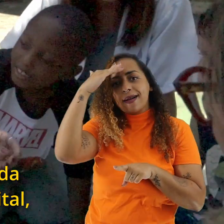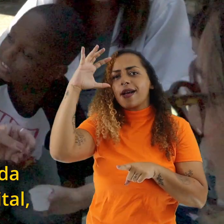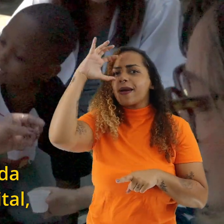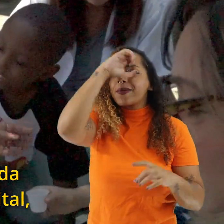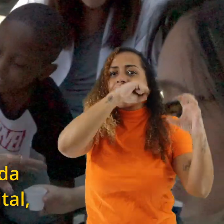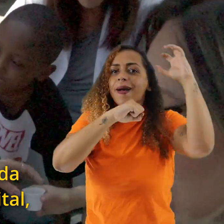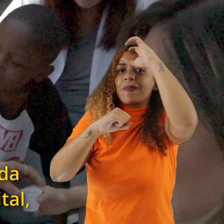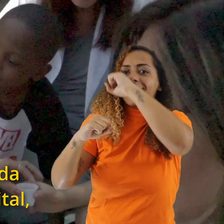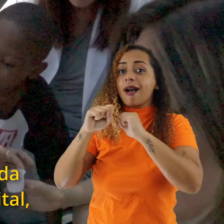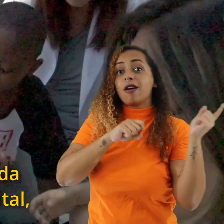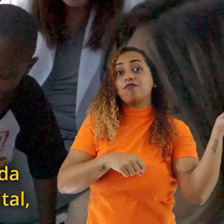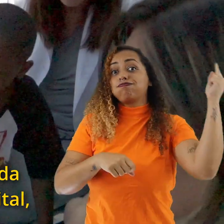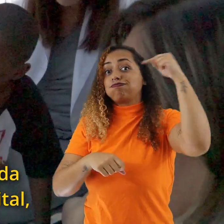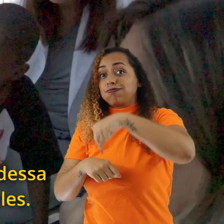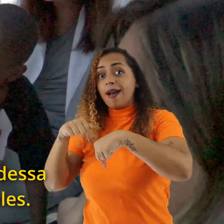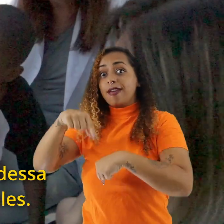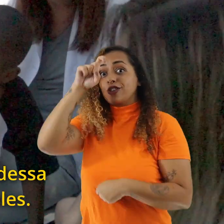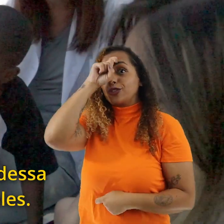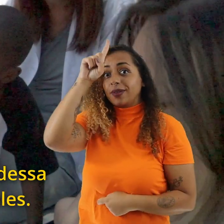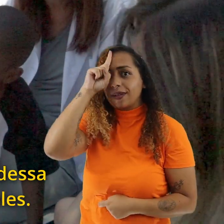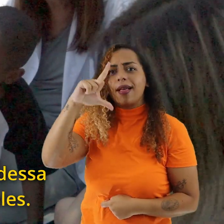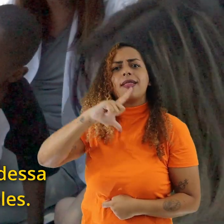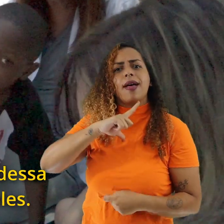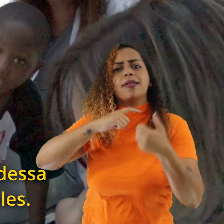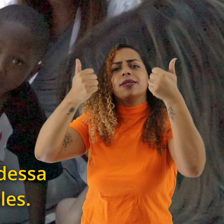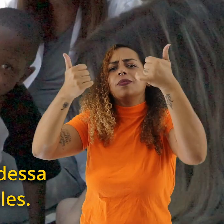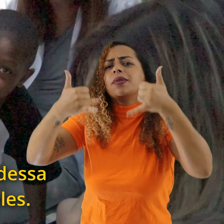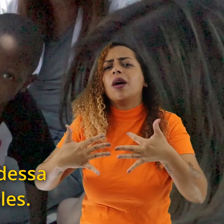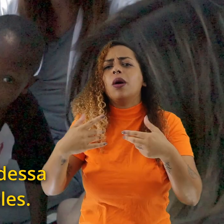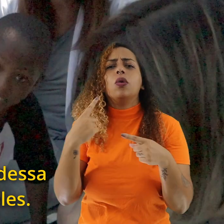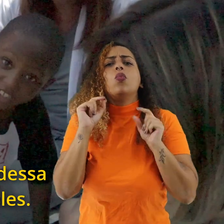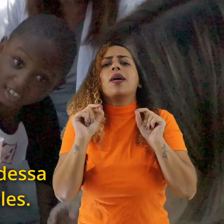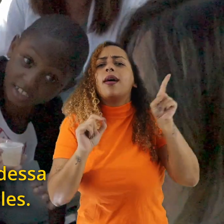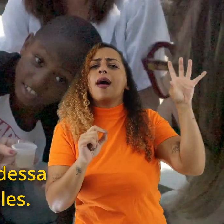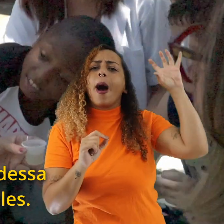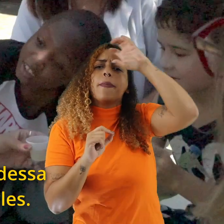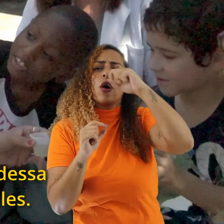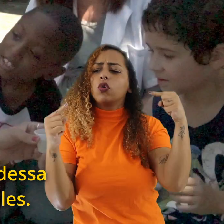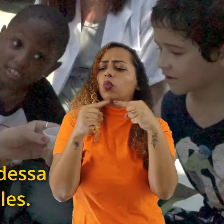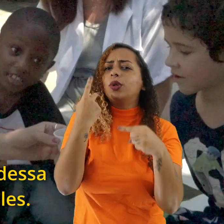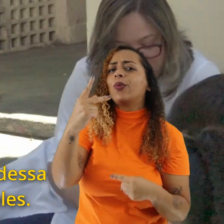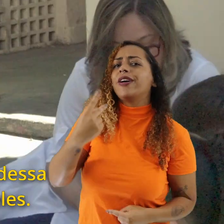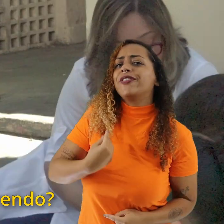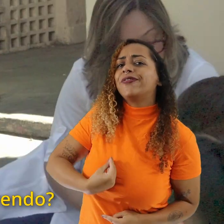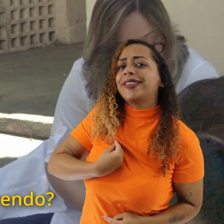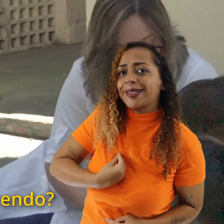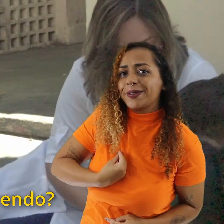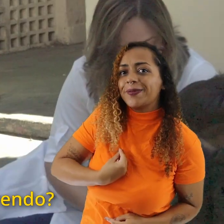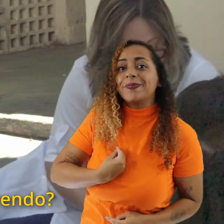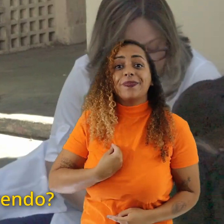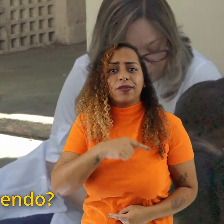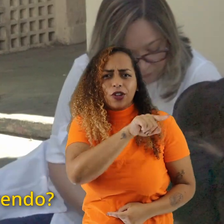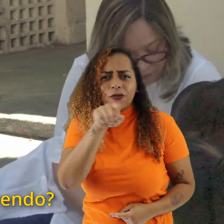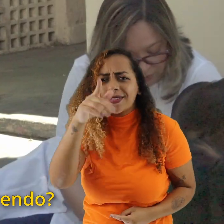a vida, e aqui dentro do hospital, propostas de utilização dessa matéria para a vida deles. Vocês sabiam